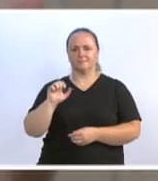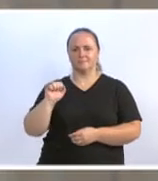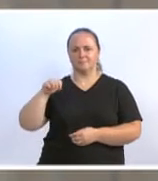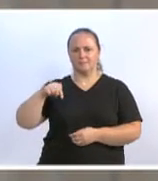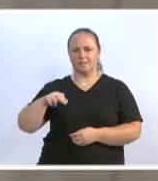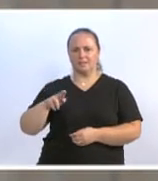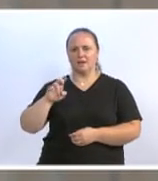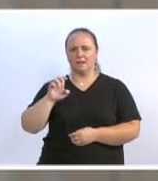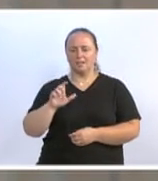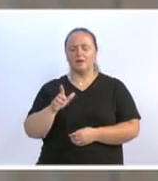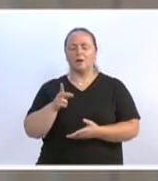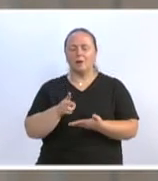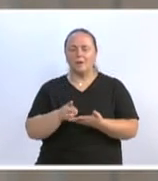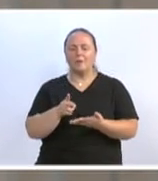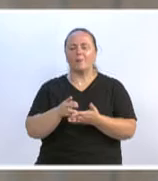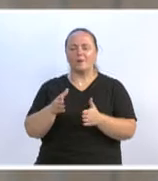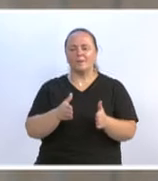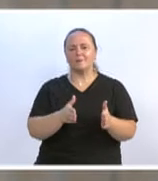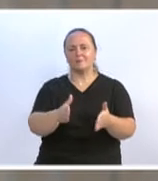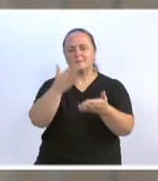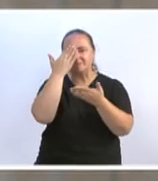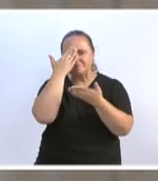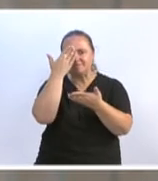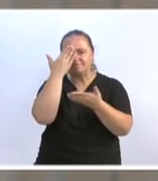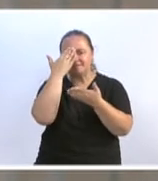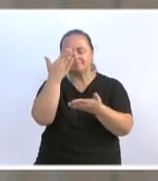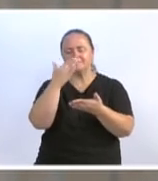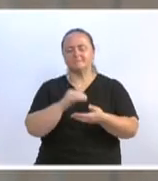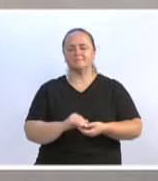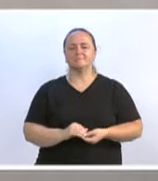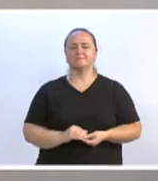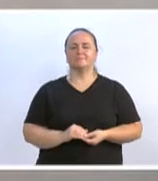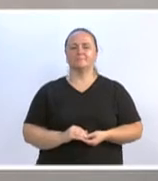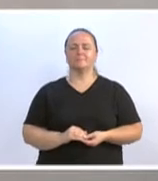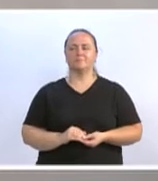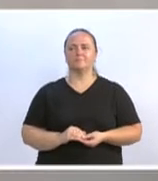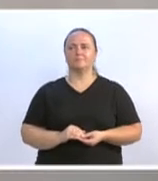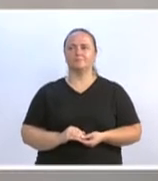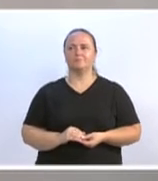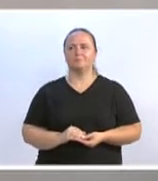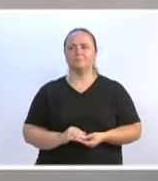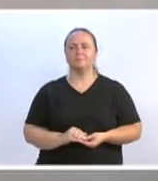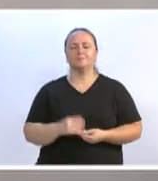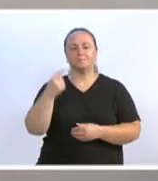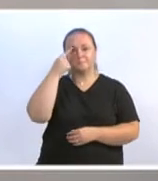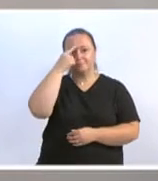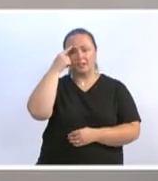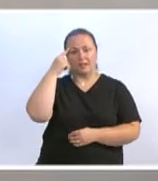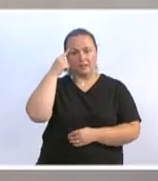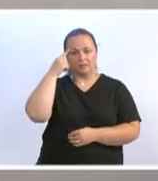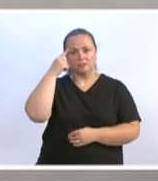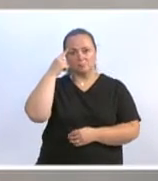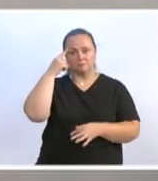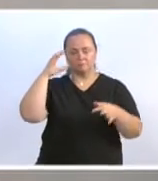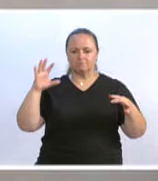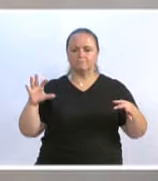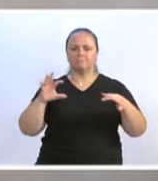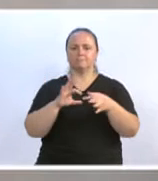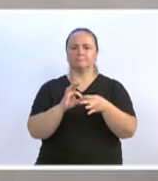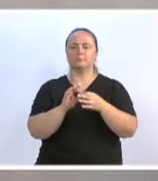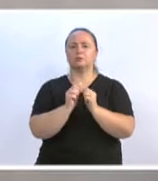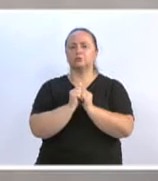aqui os meus encaminhamentos e o atendimento. Muito bem, vereadorito, incluo as suas palavras ao meu pronunciamento.